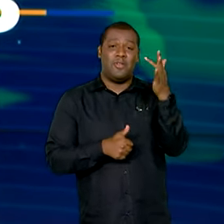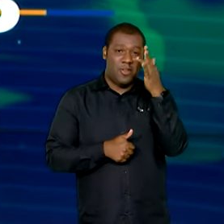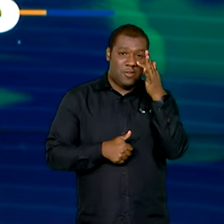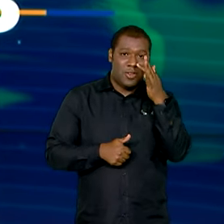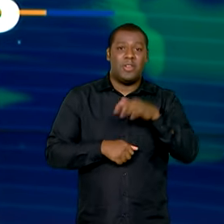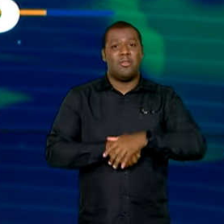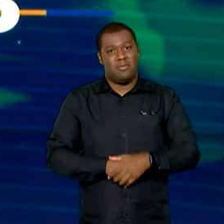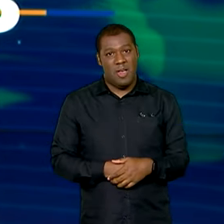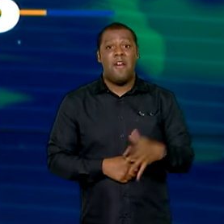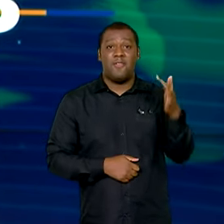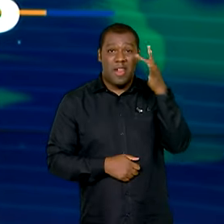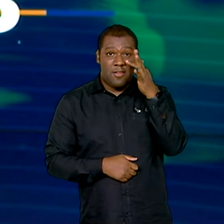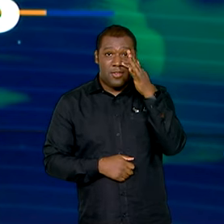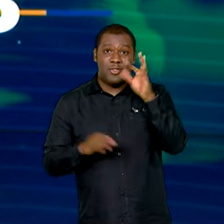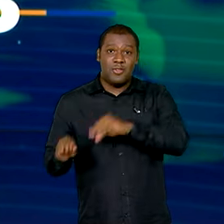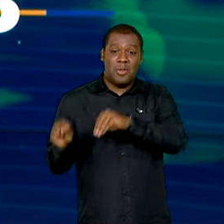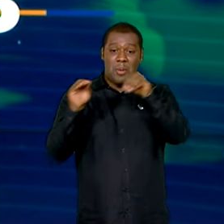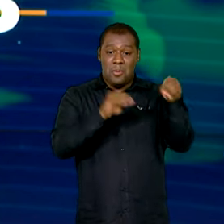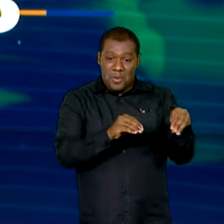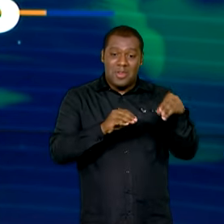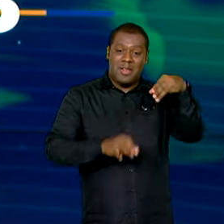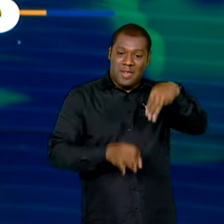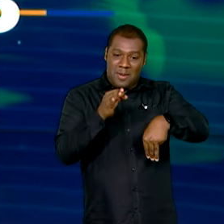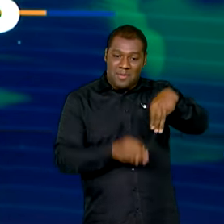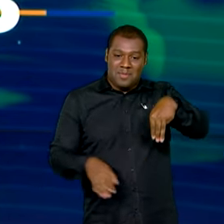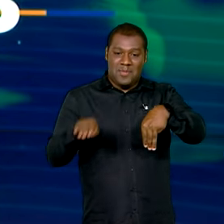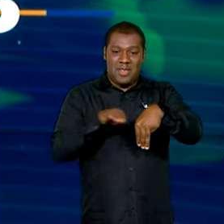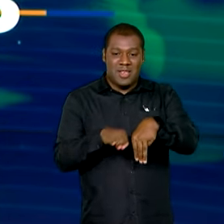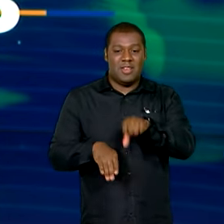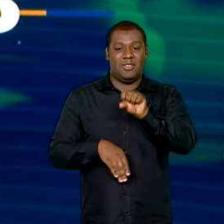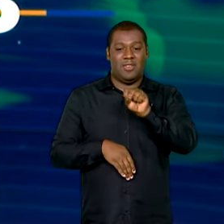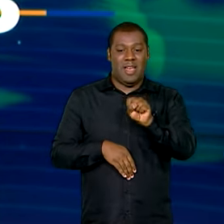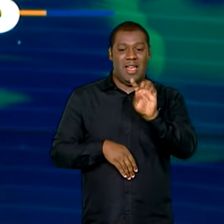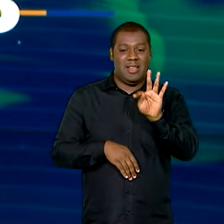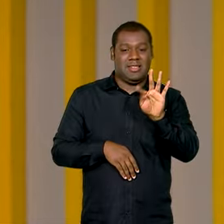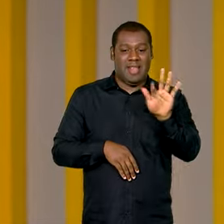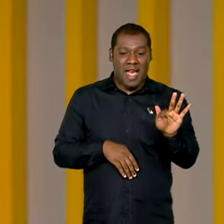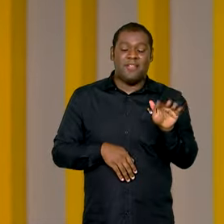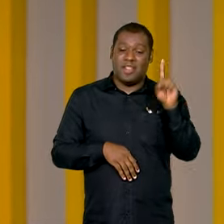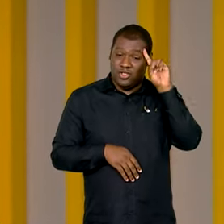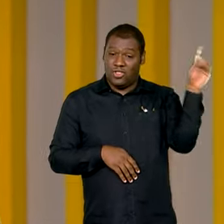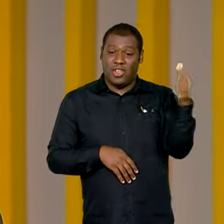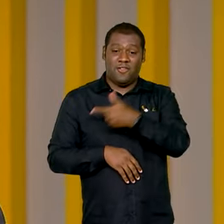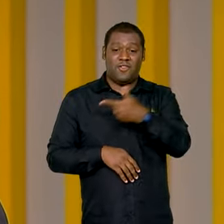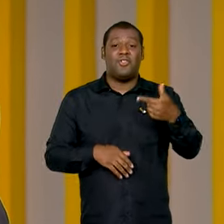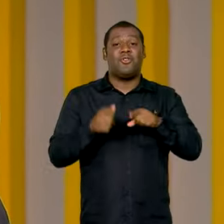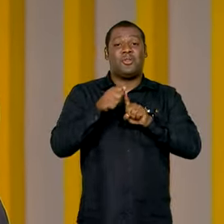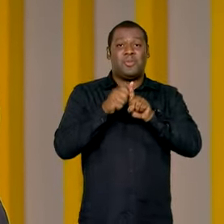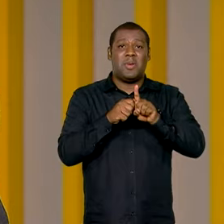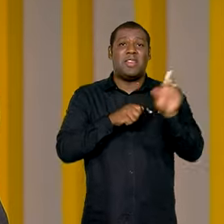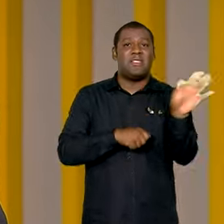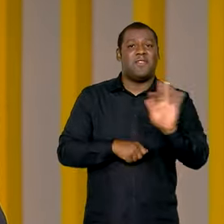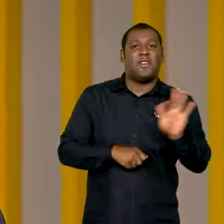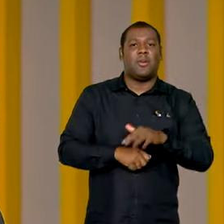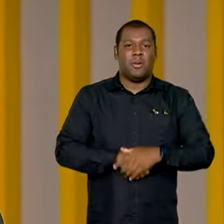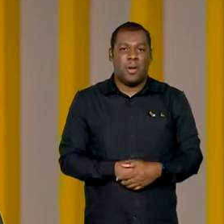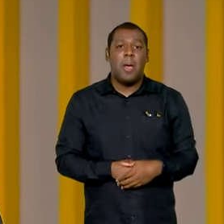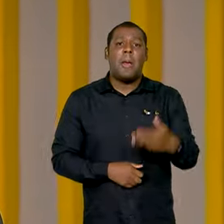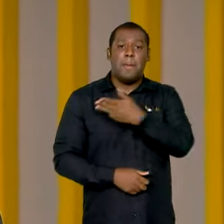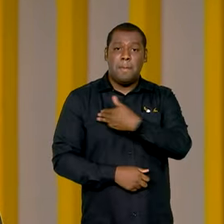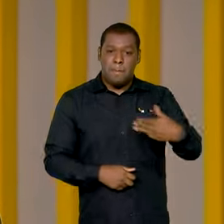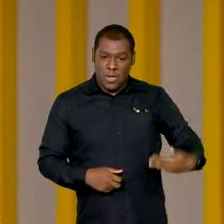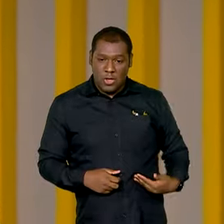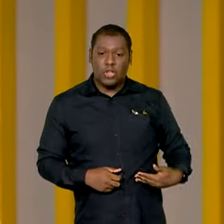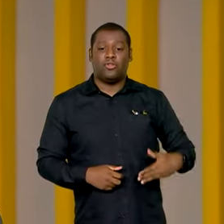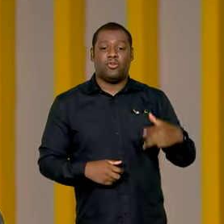posse como ministro do Supremo Tribunal Federal em 22 de fevereiro. À frente do cargo, o novo ministro diz que